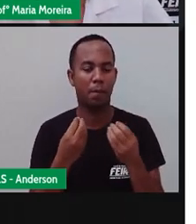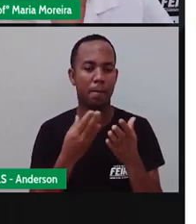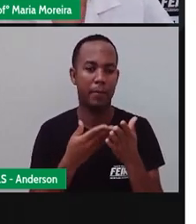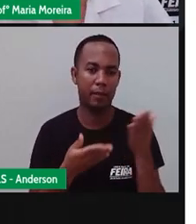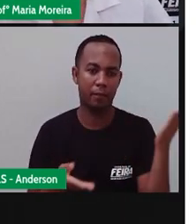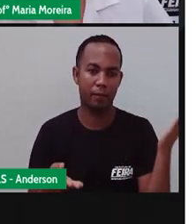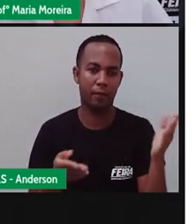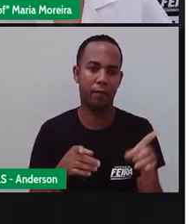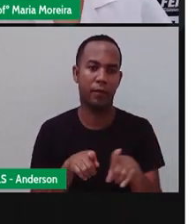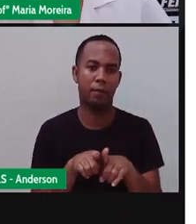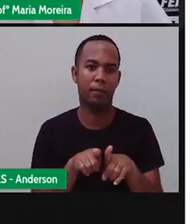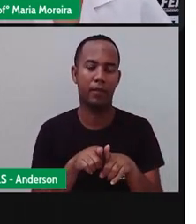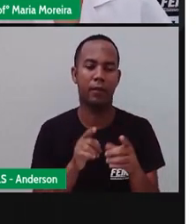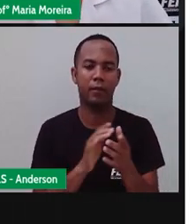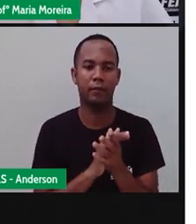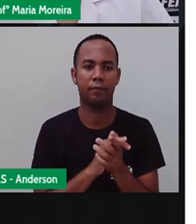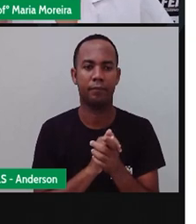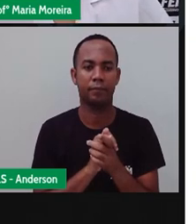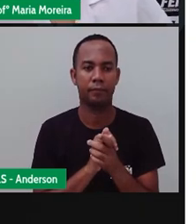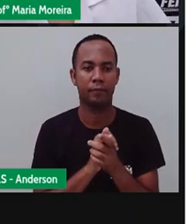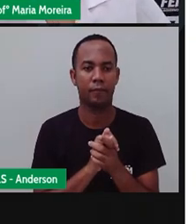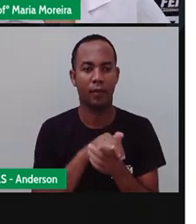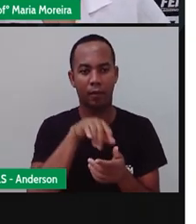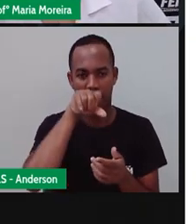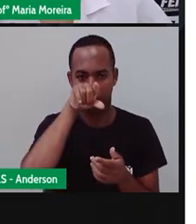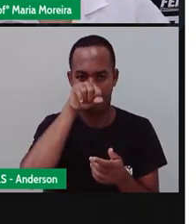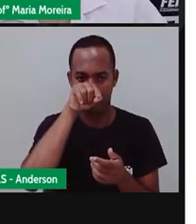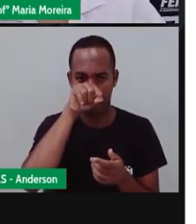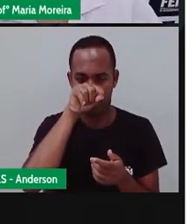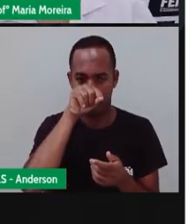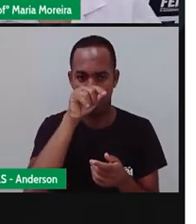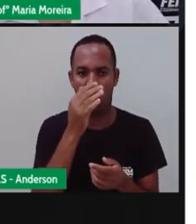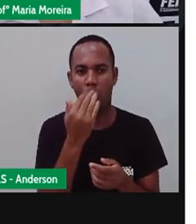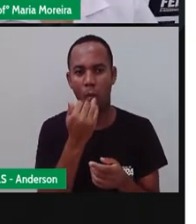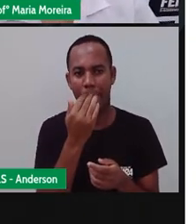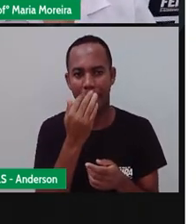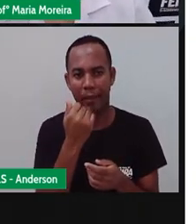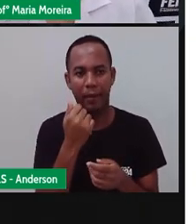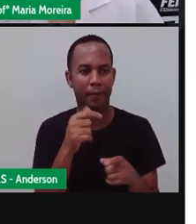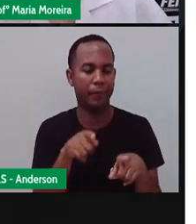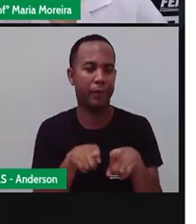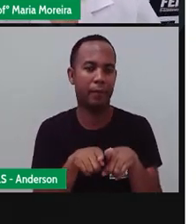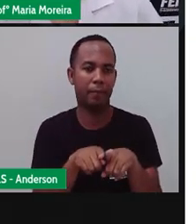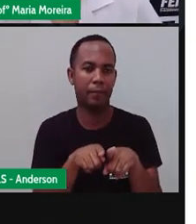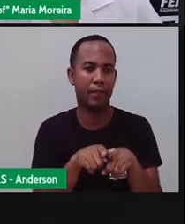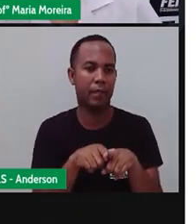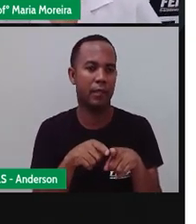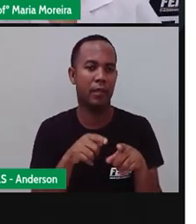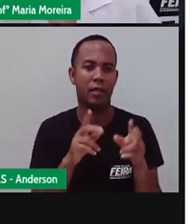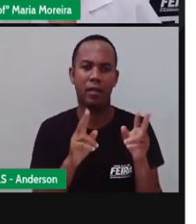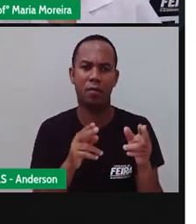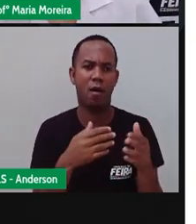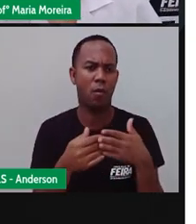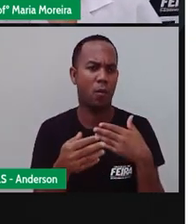ter acabado em determinado momento. Para os passarinhos poder comer, como que aconteceu, ou qualquer outro animal.